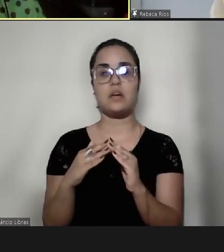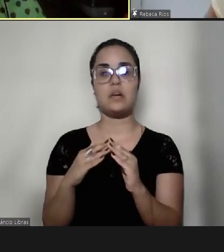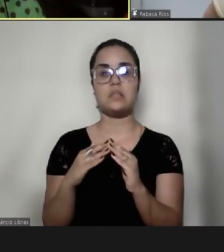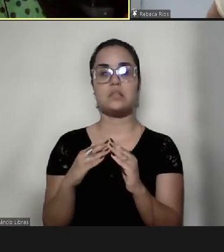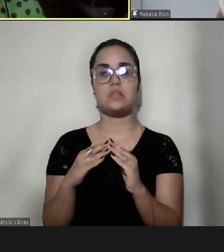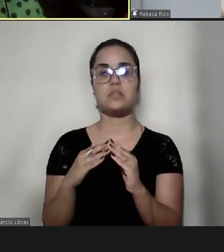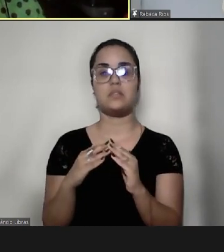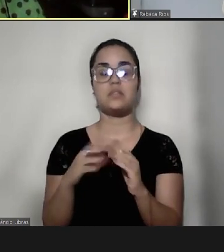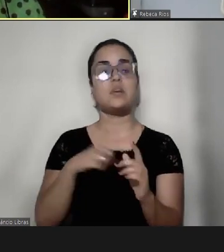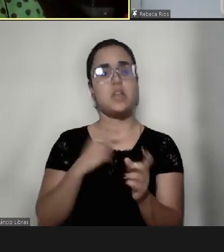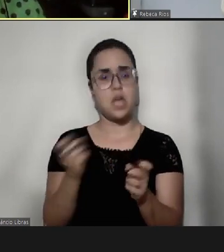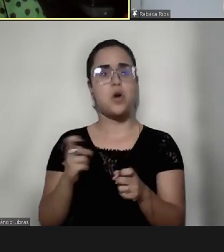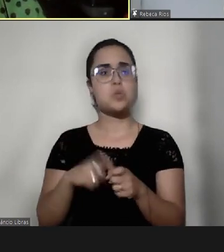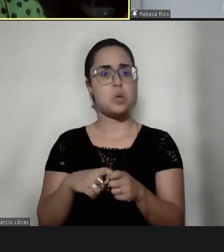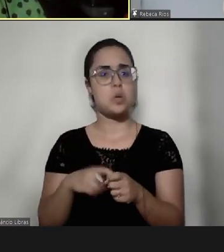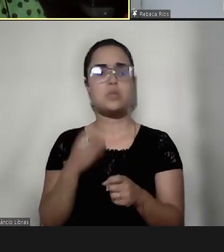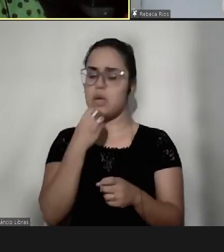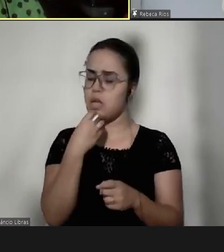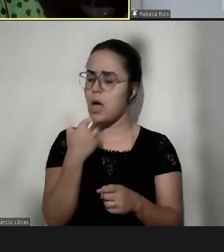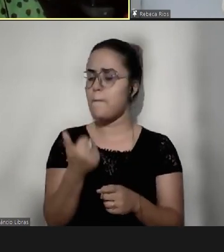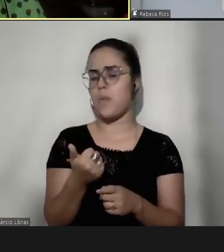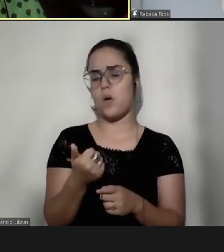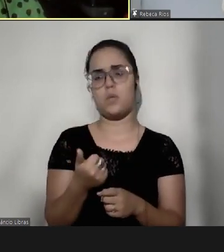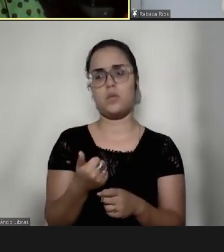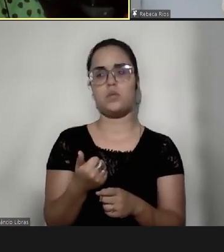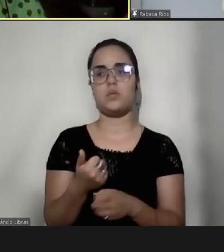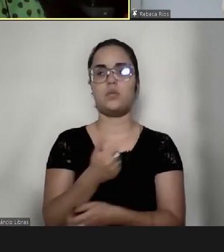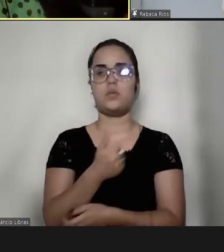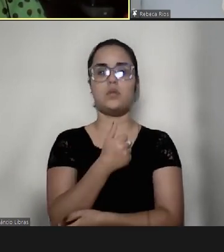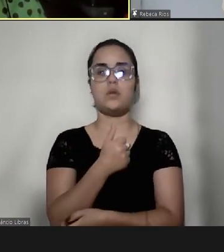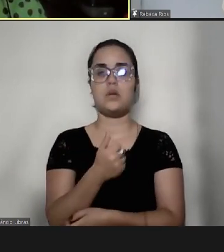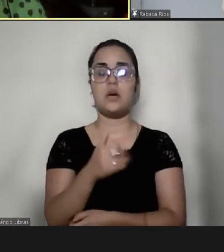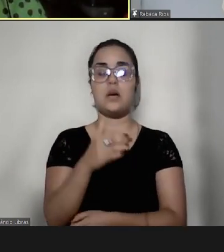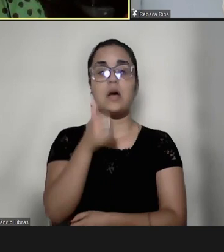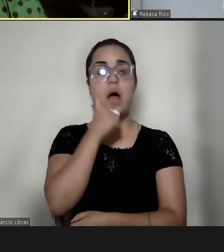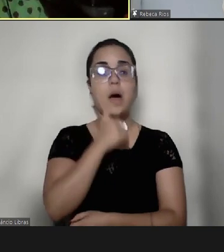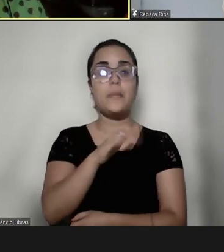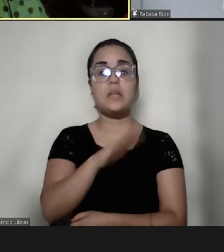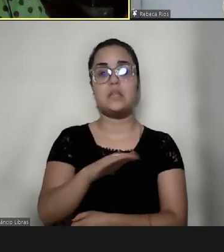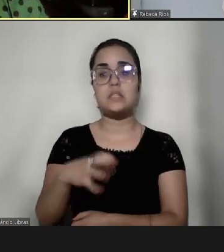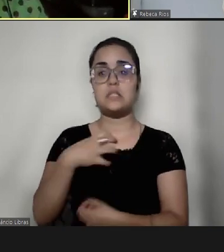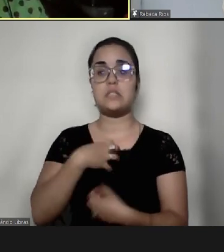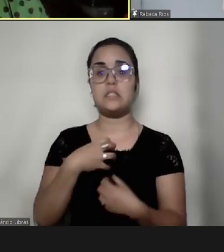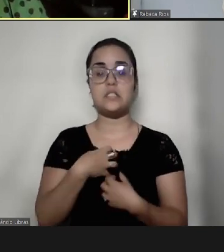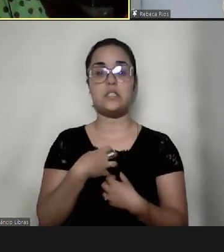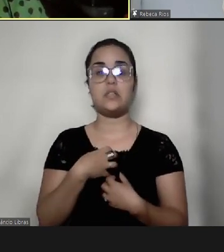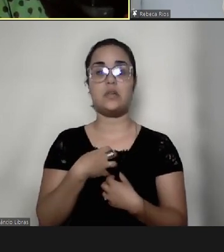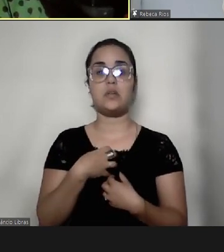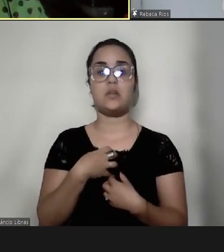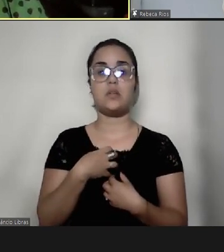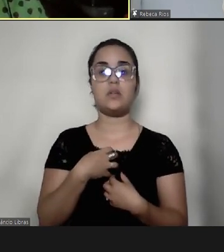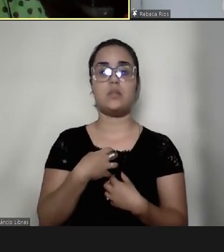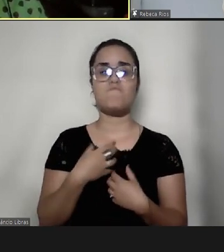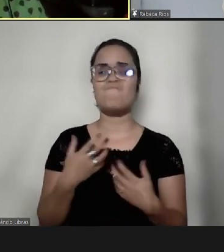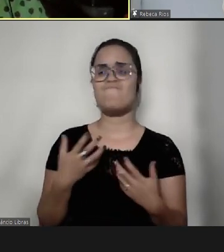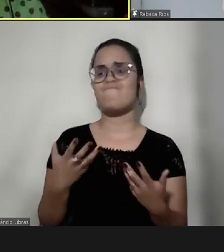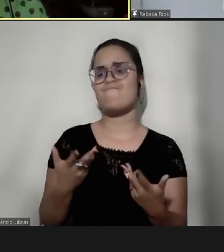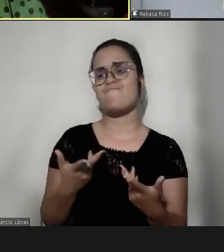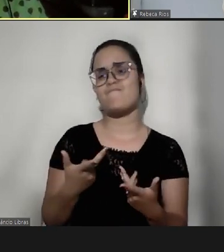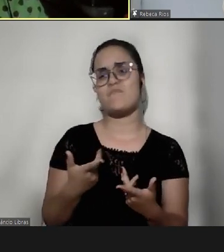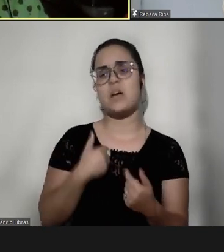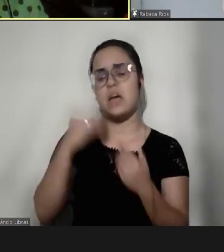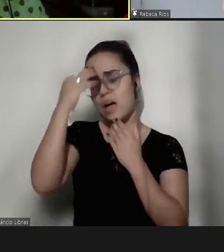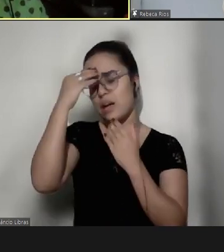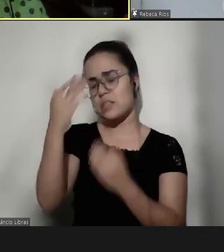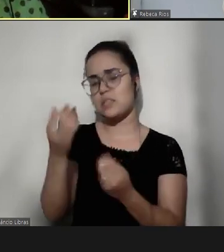eu trouxe, foi muito bonito, assim, sabe, a menina e a mãe se sentiram, assim, me agradeceram